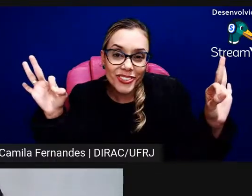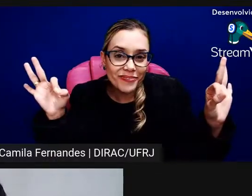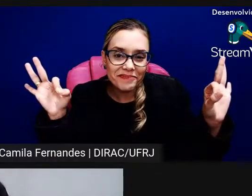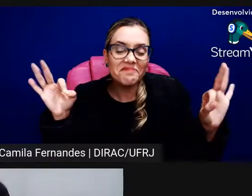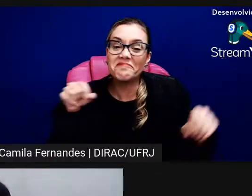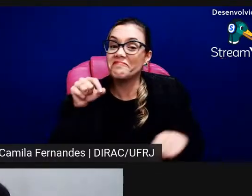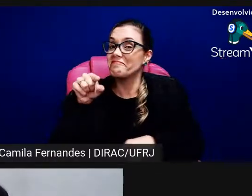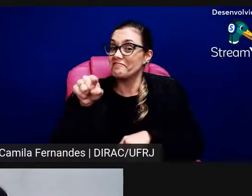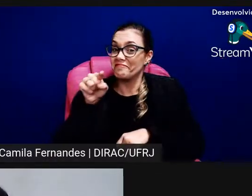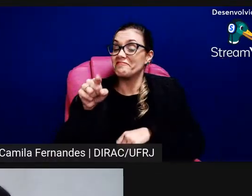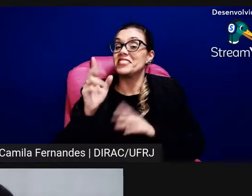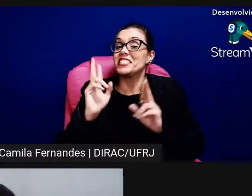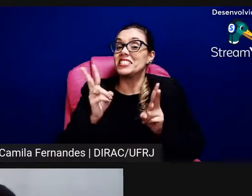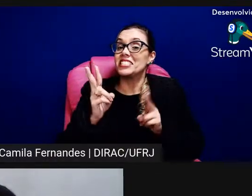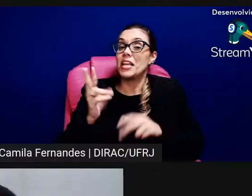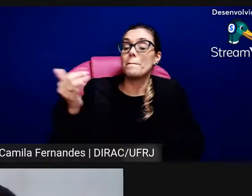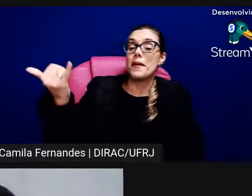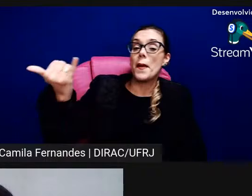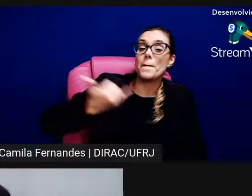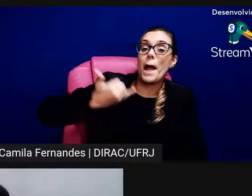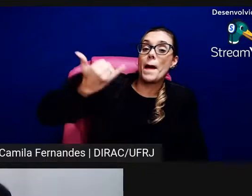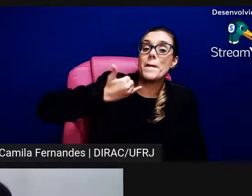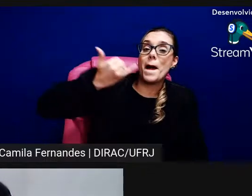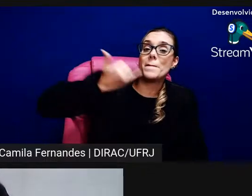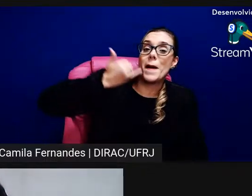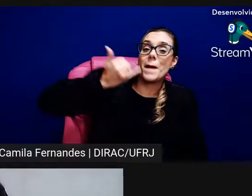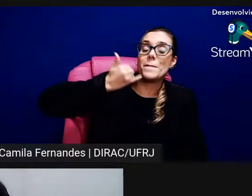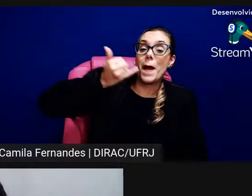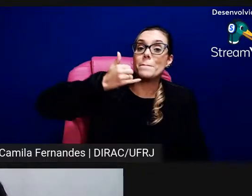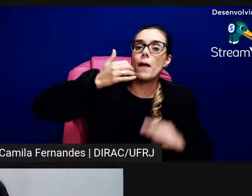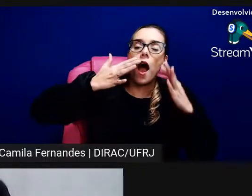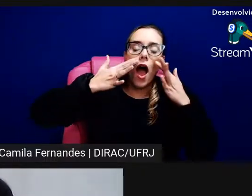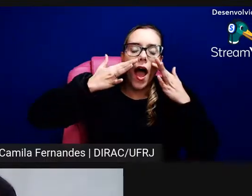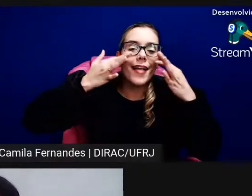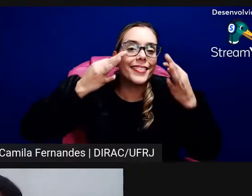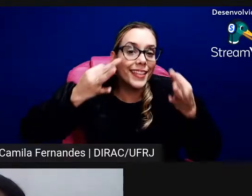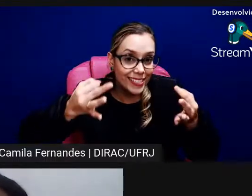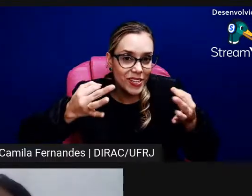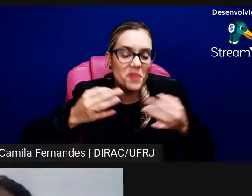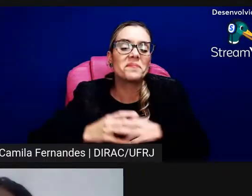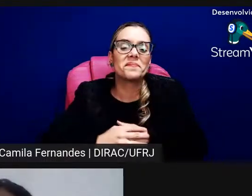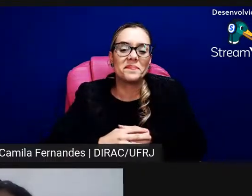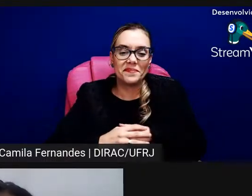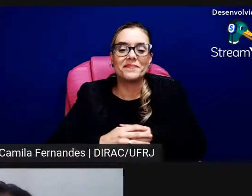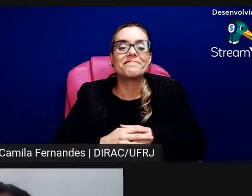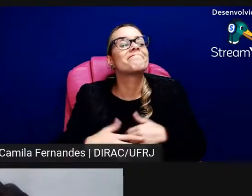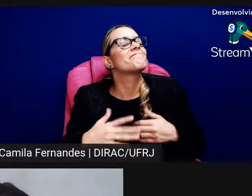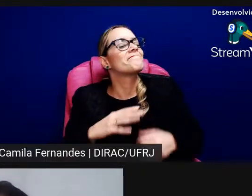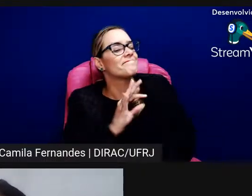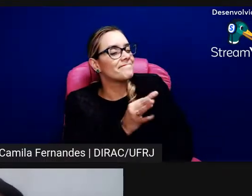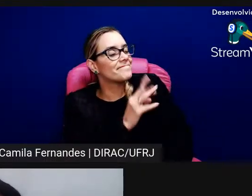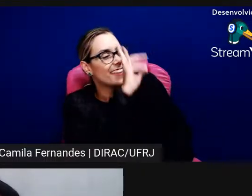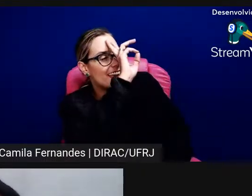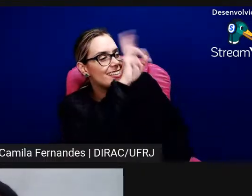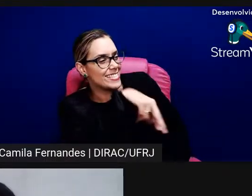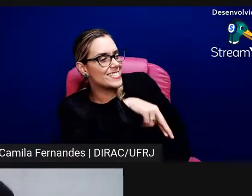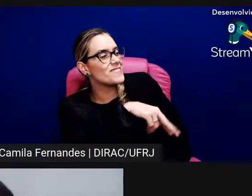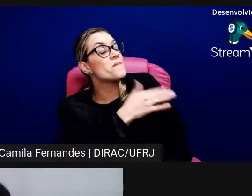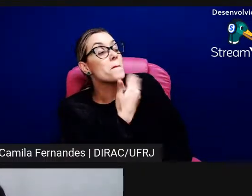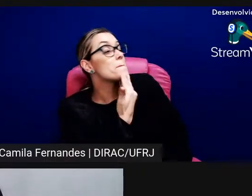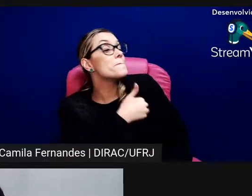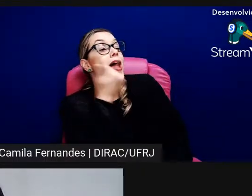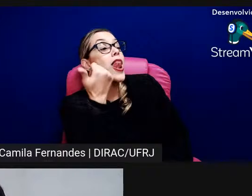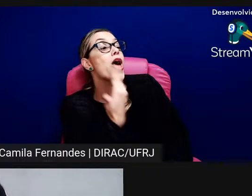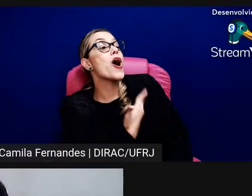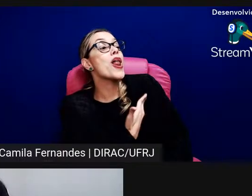porque eles ficam ali prestando muita atenção e aí eles gostam nossos melhores amigos de exposição são escuranças em